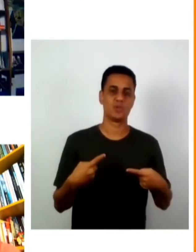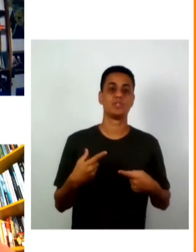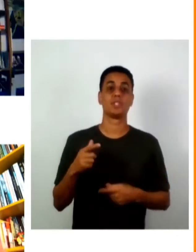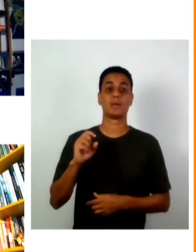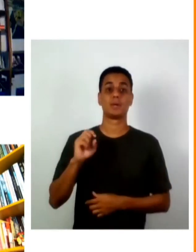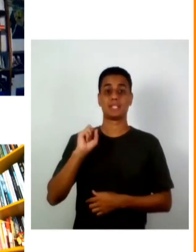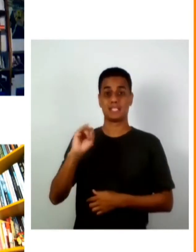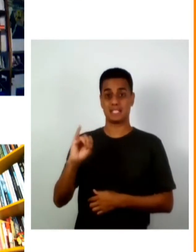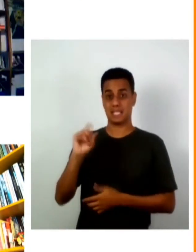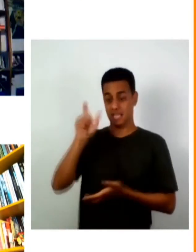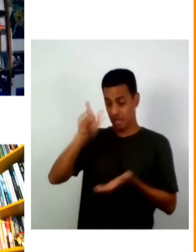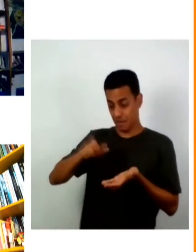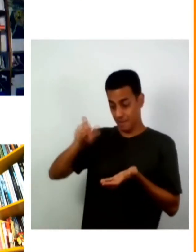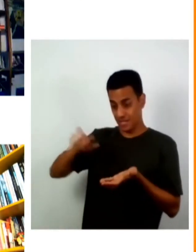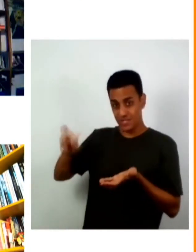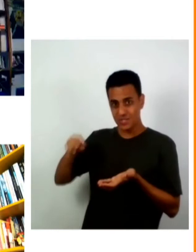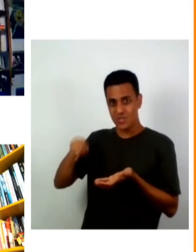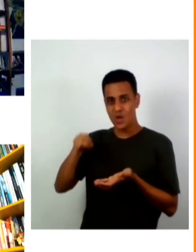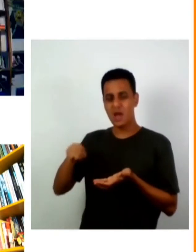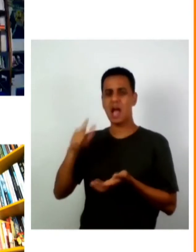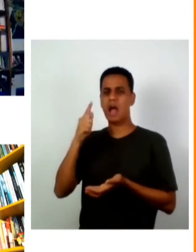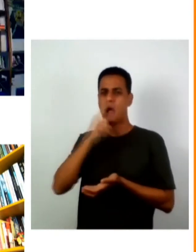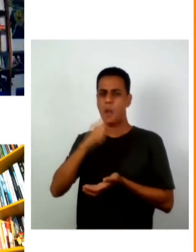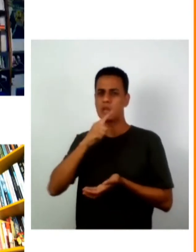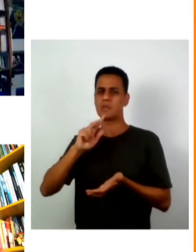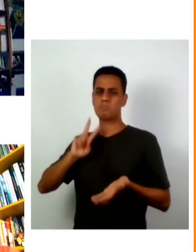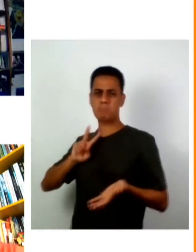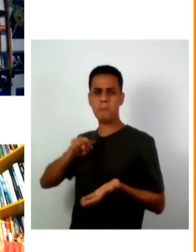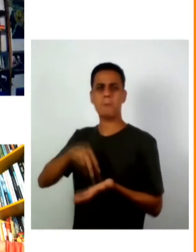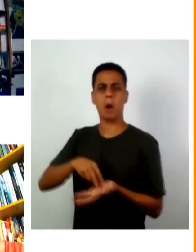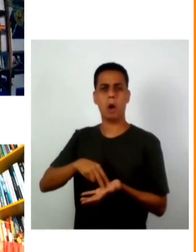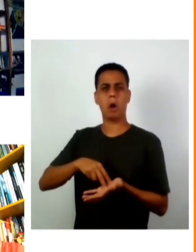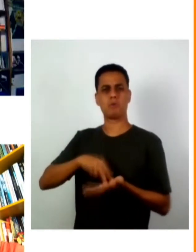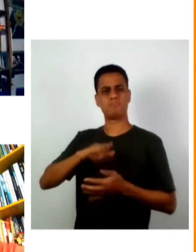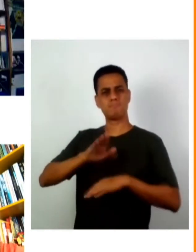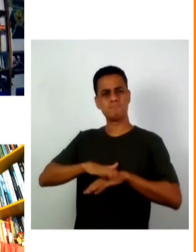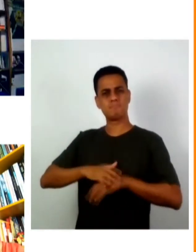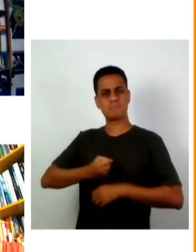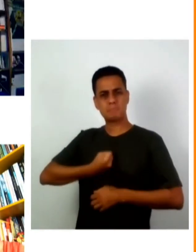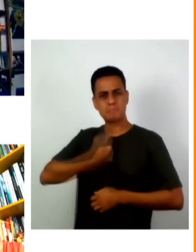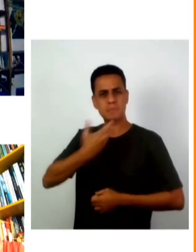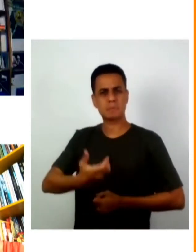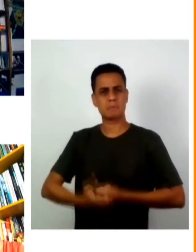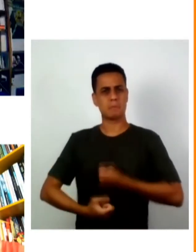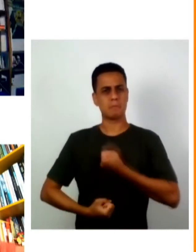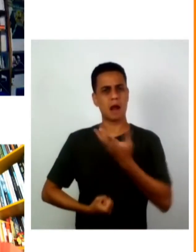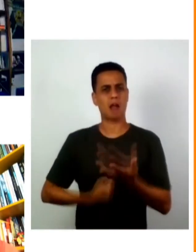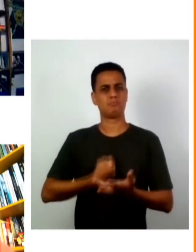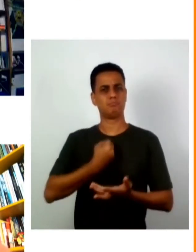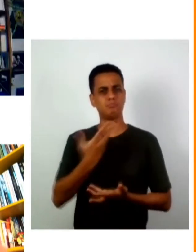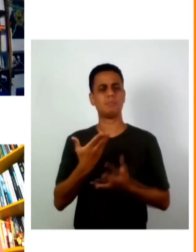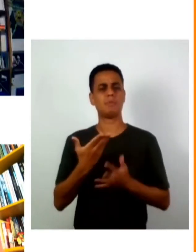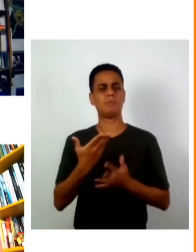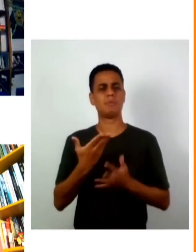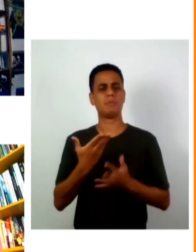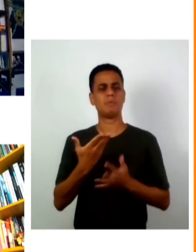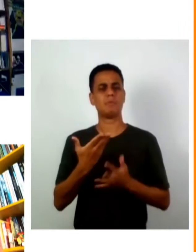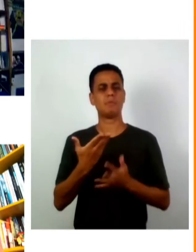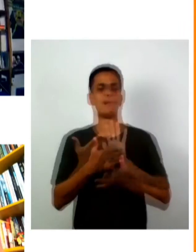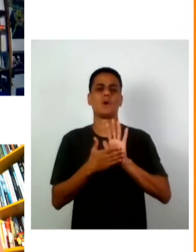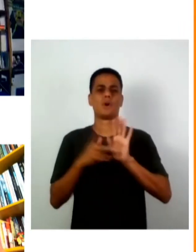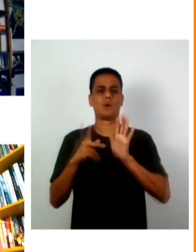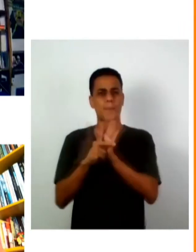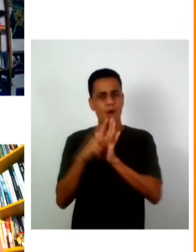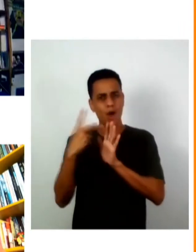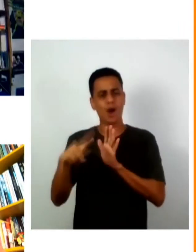conseguem ter lugar de voz elas conseguirem serem proponentes dessas causas a gente